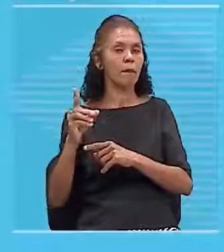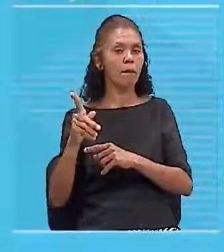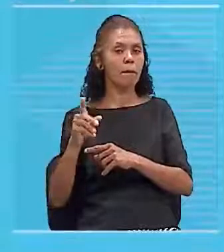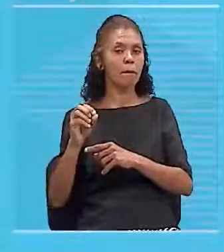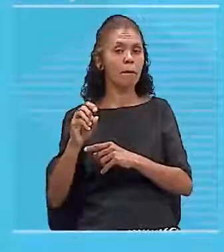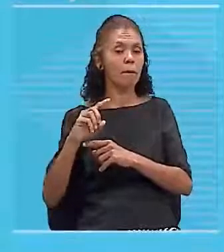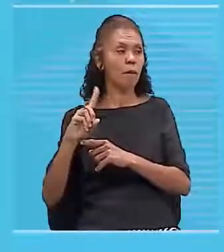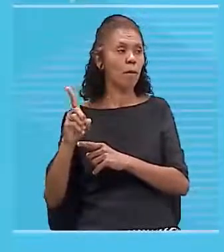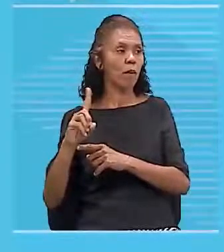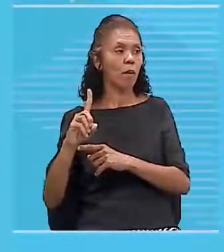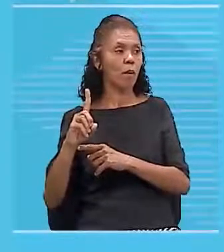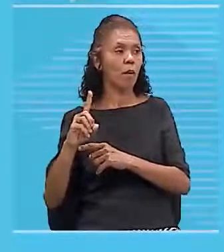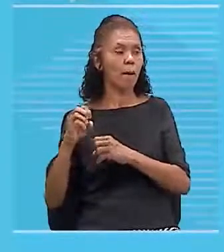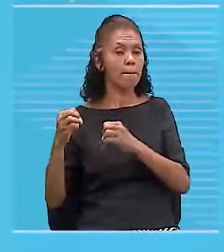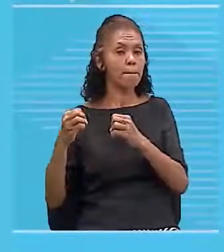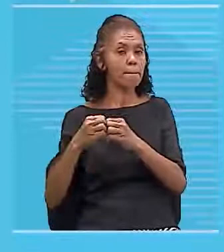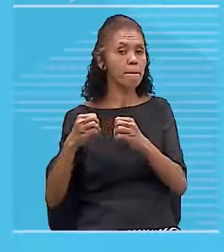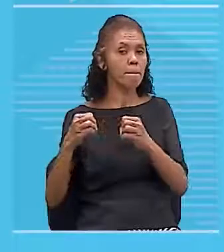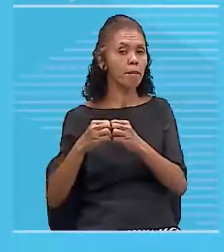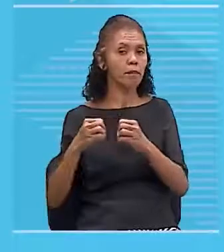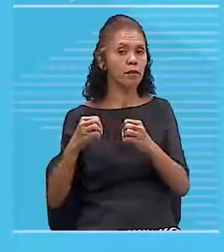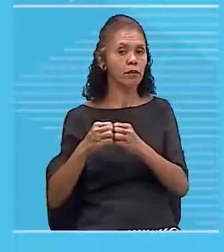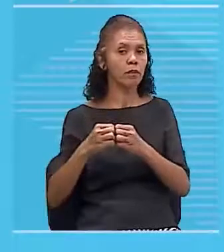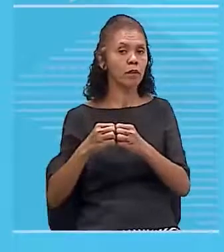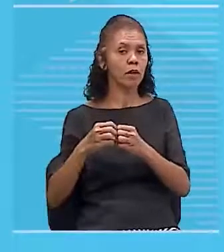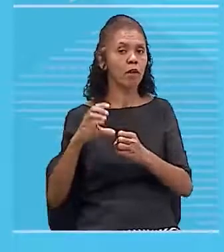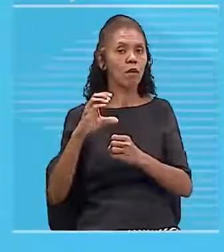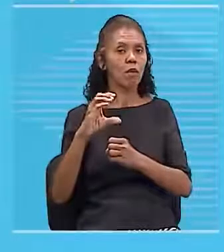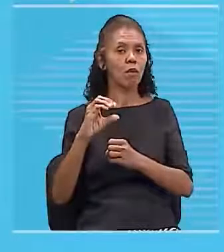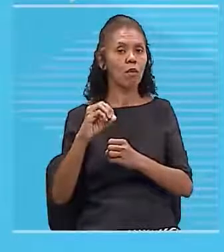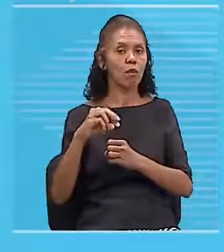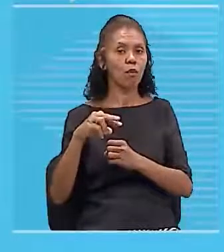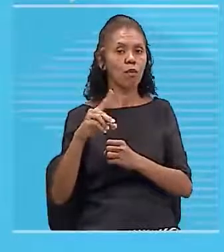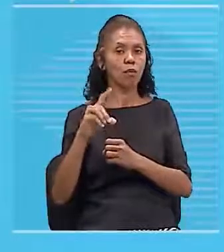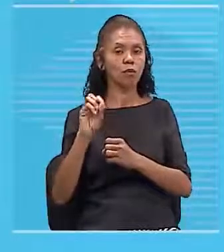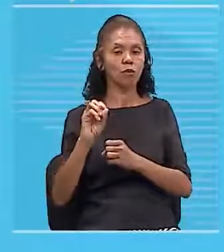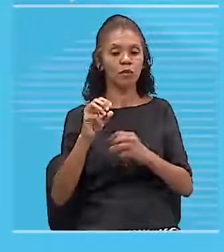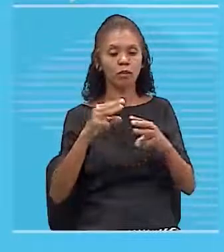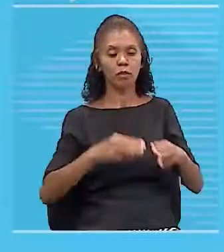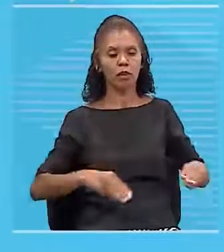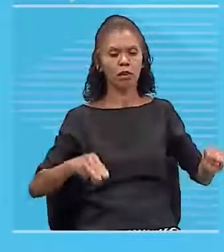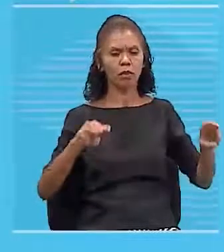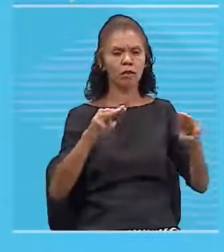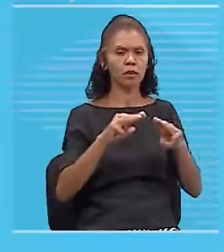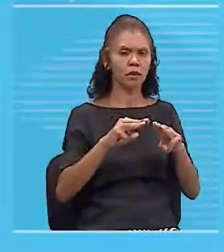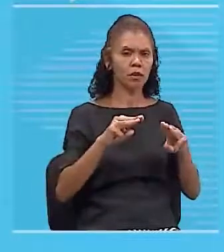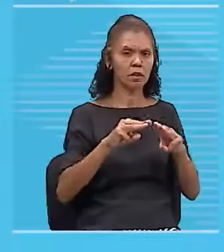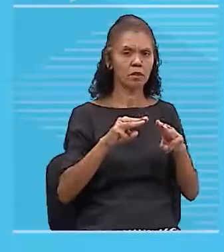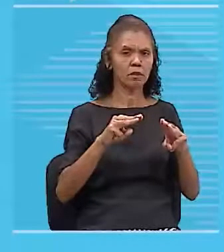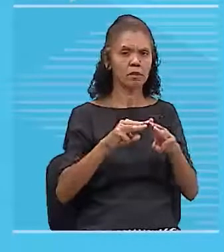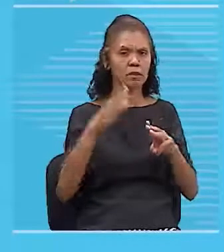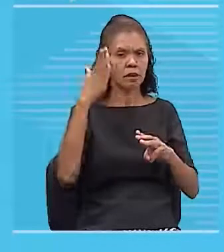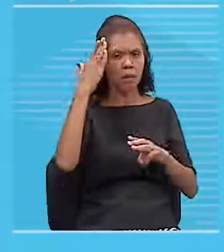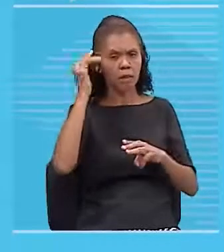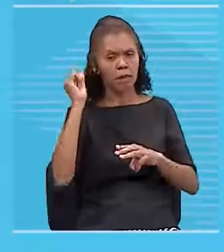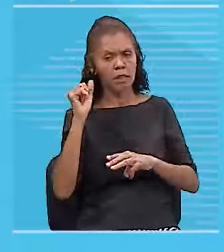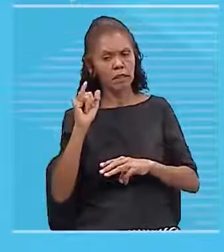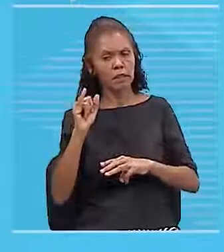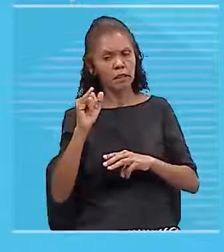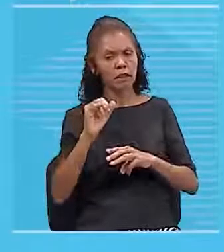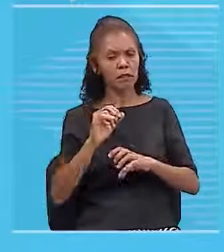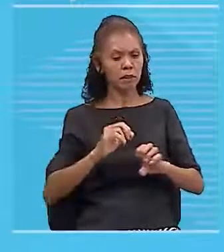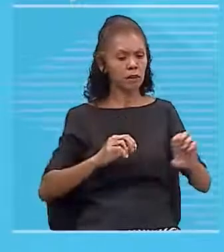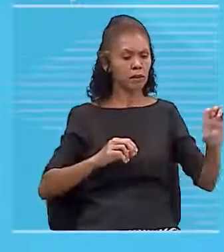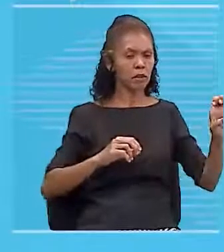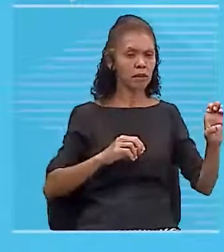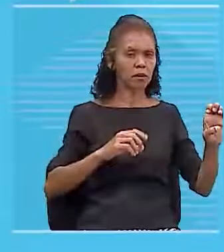vai conseguir dizer, olha, o campo magnético está para a esquerda, o campo magnético